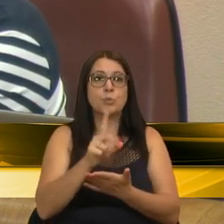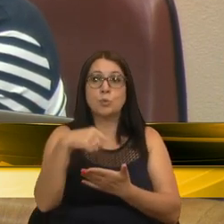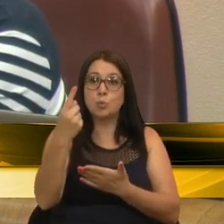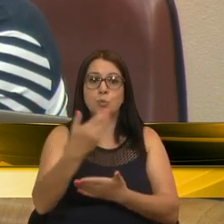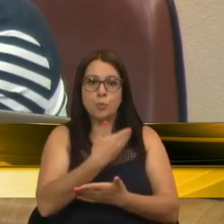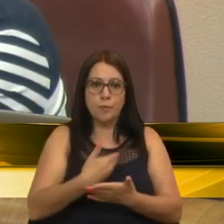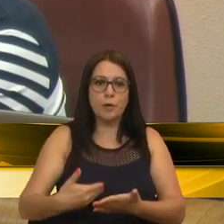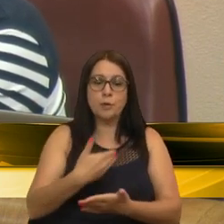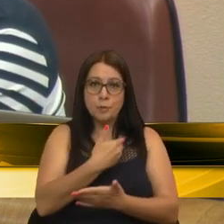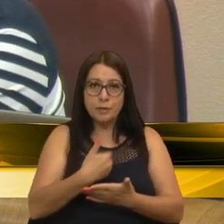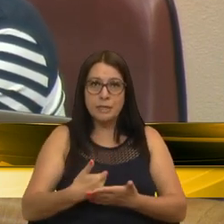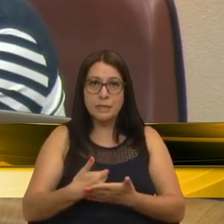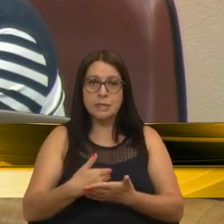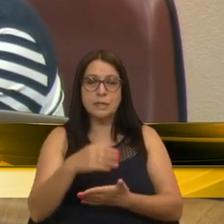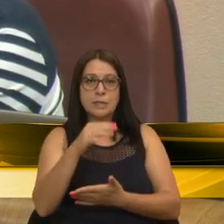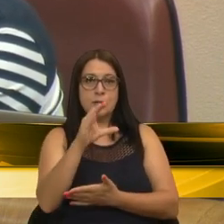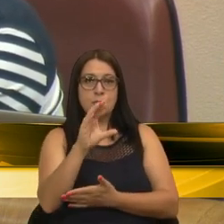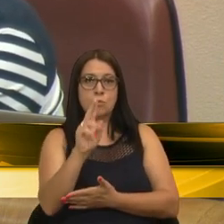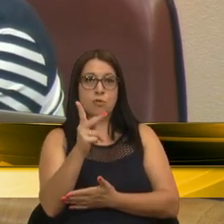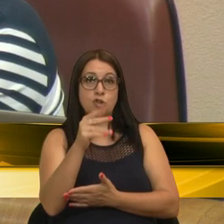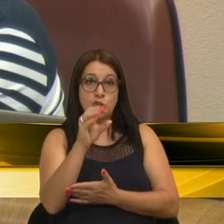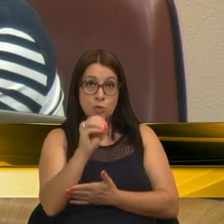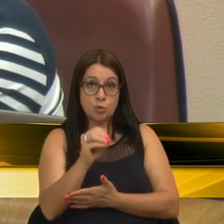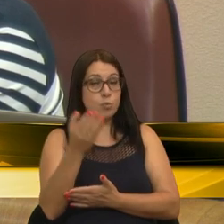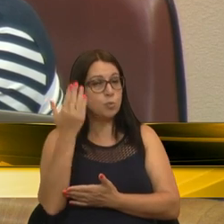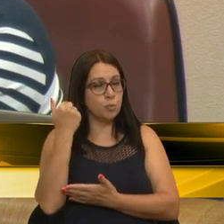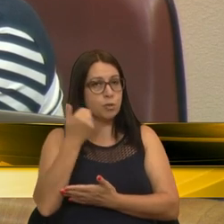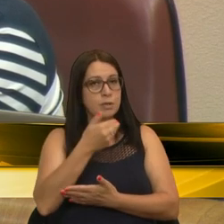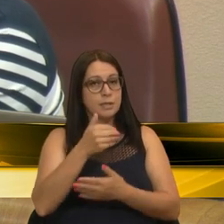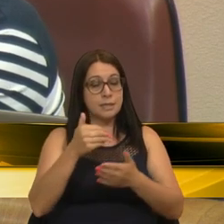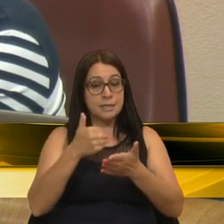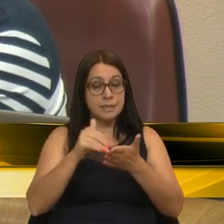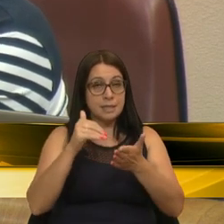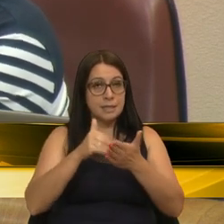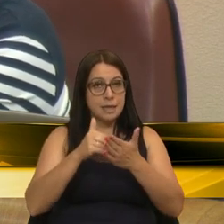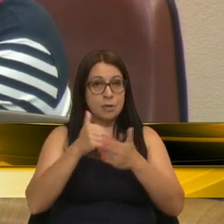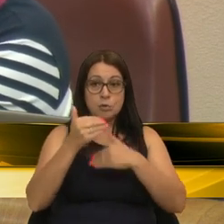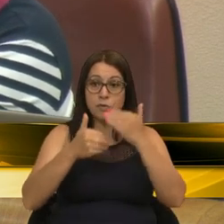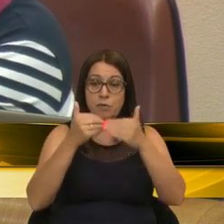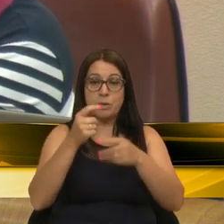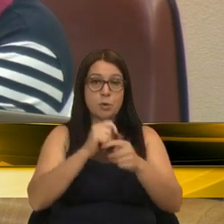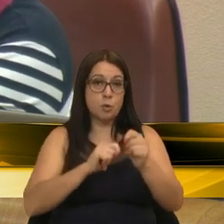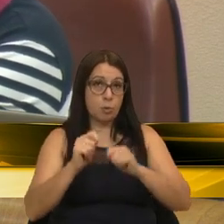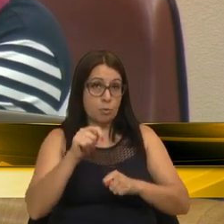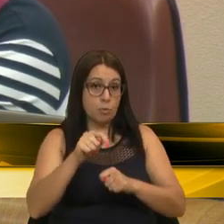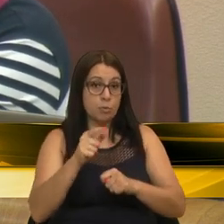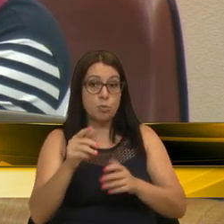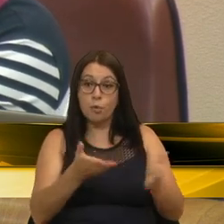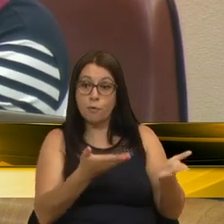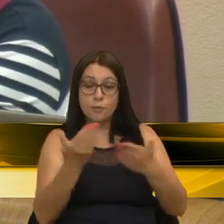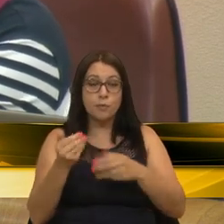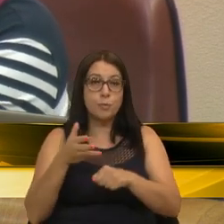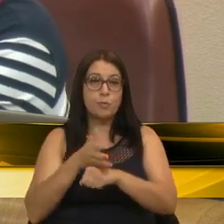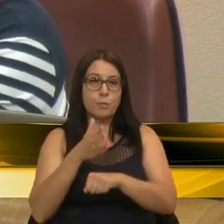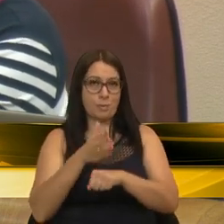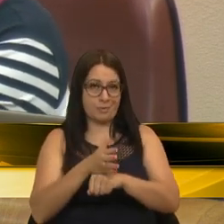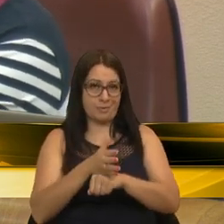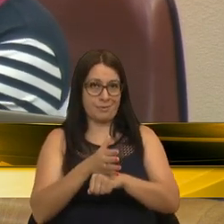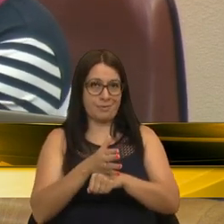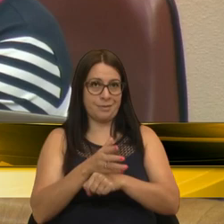governos. E o vereador Francisco Espiondorello, quando era secretário de Desenvolvimento Econômico, ele nos convidou para participar lá de várias atividades,